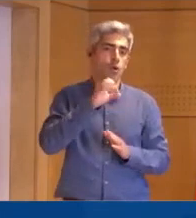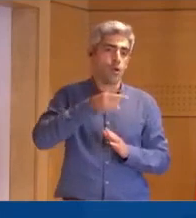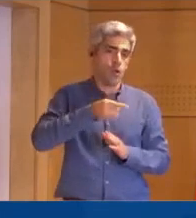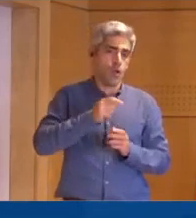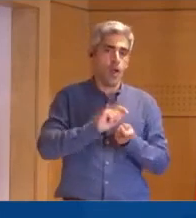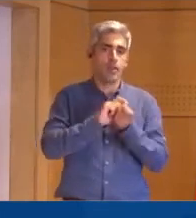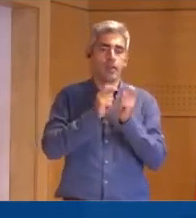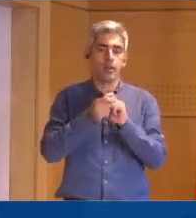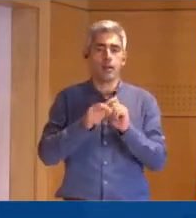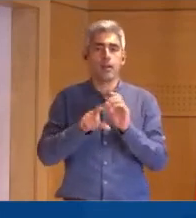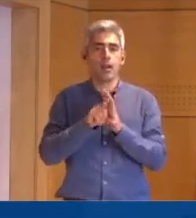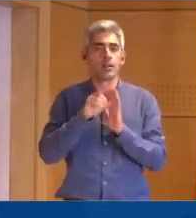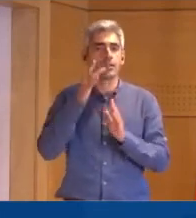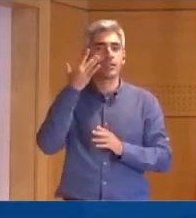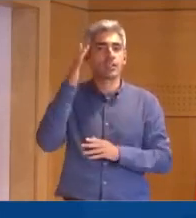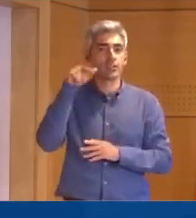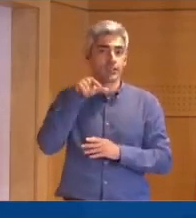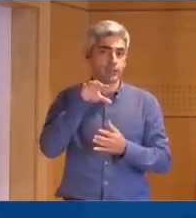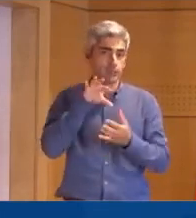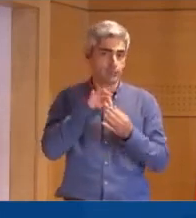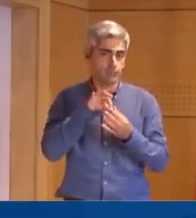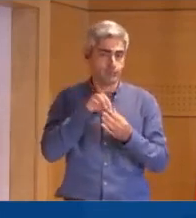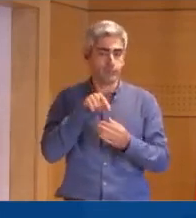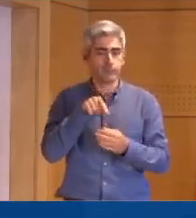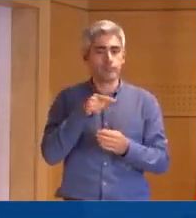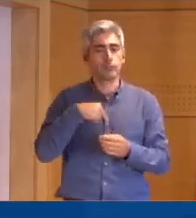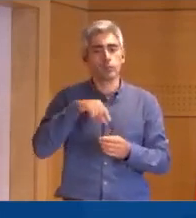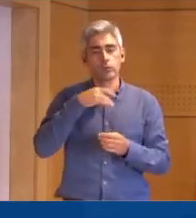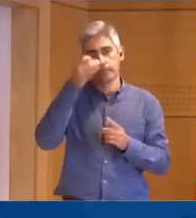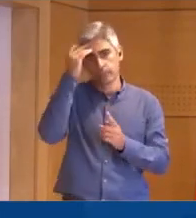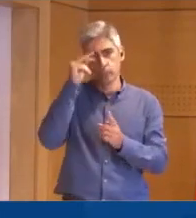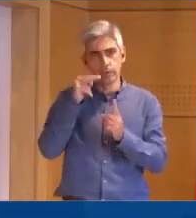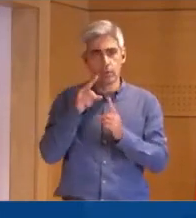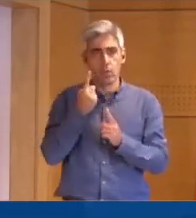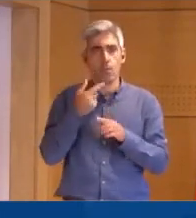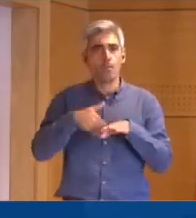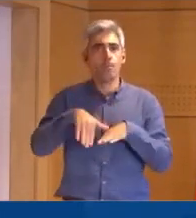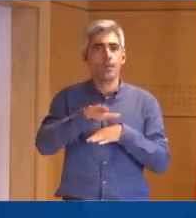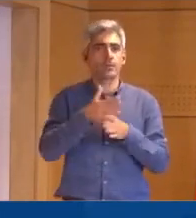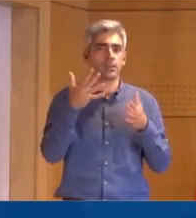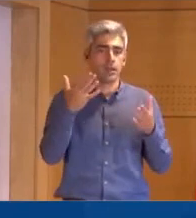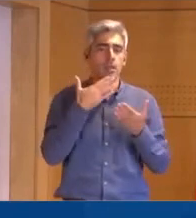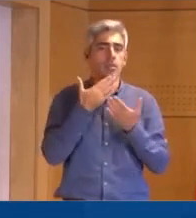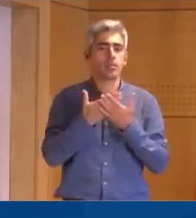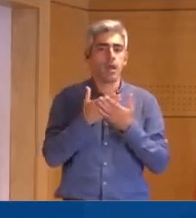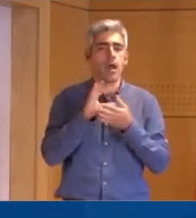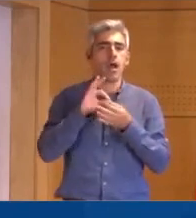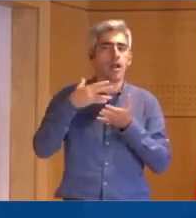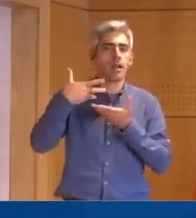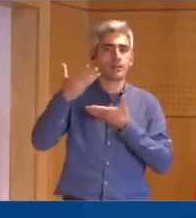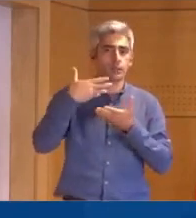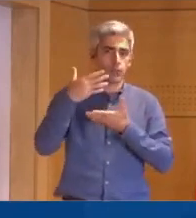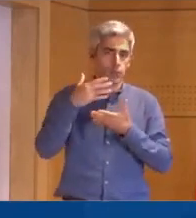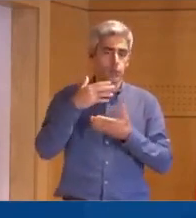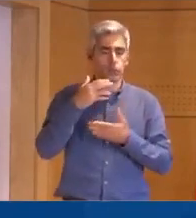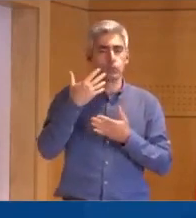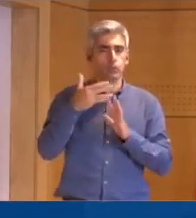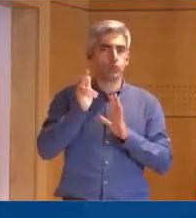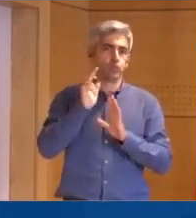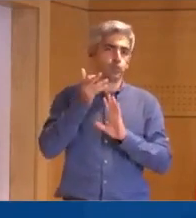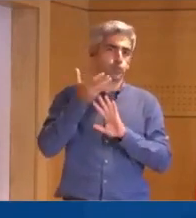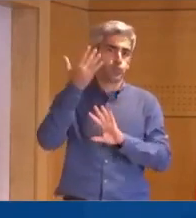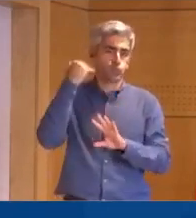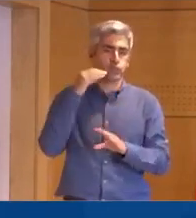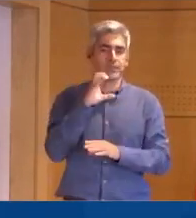a Lei dos Estrangeiros, constitui do nosso ponto de vista um grande passo na promoção das relações históricas com os países de Cplp,